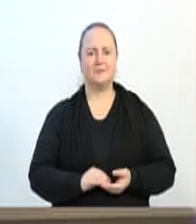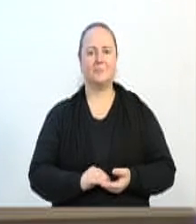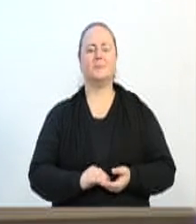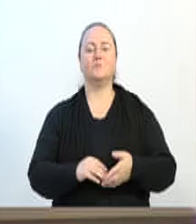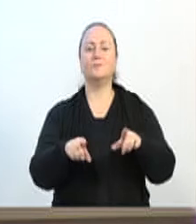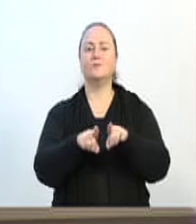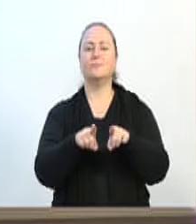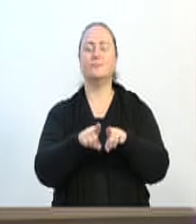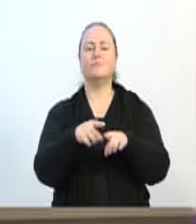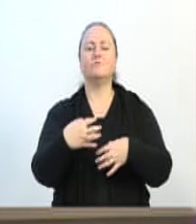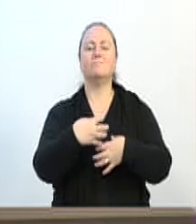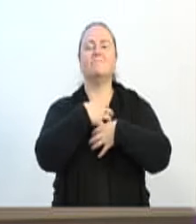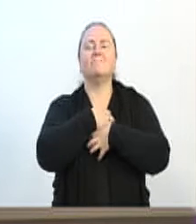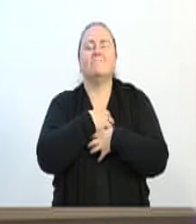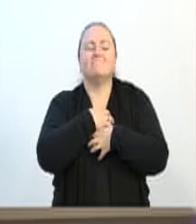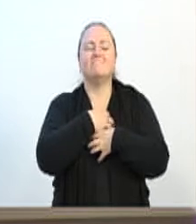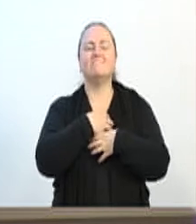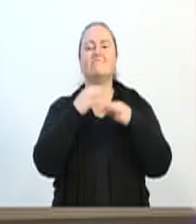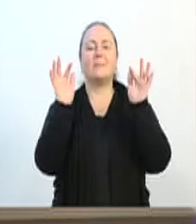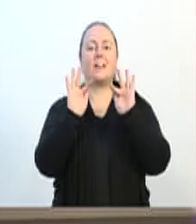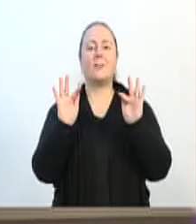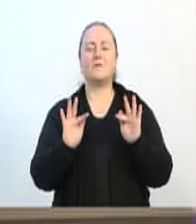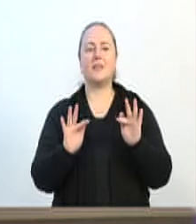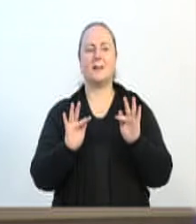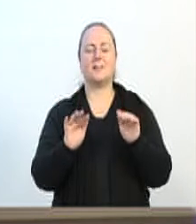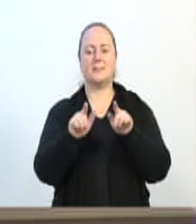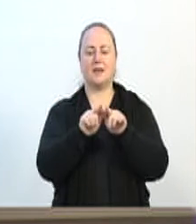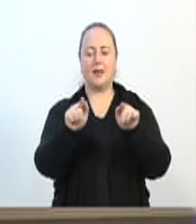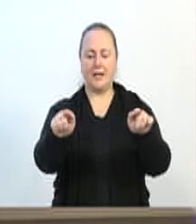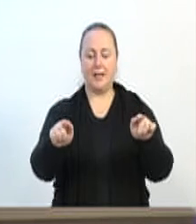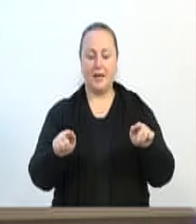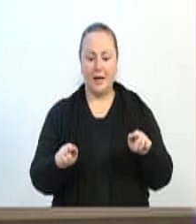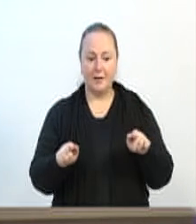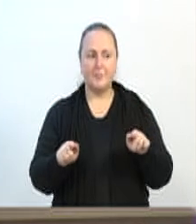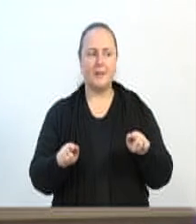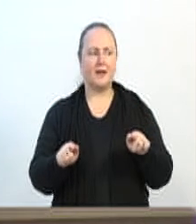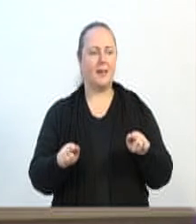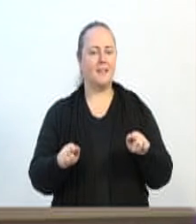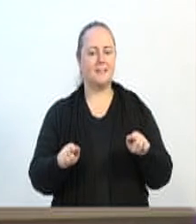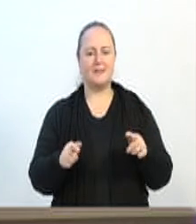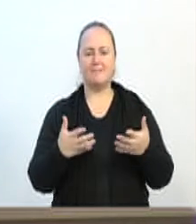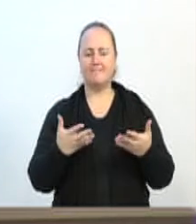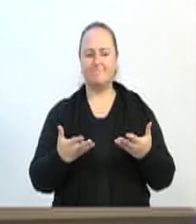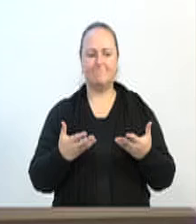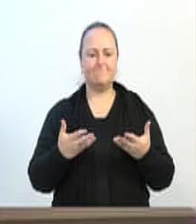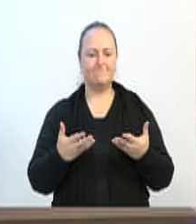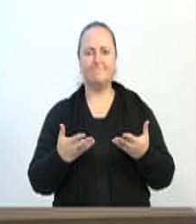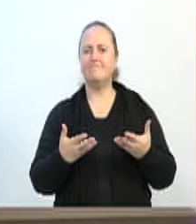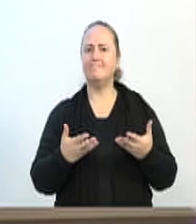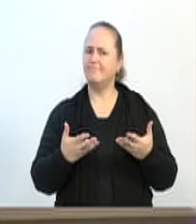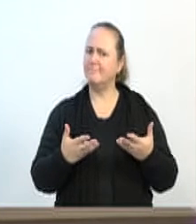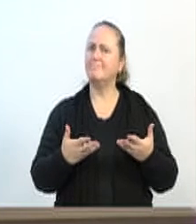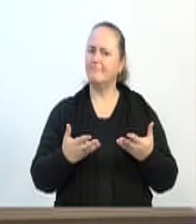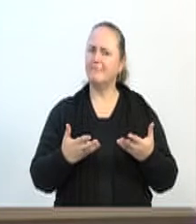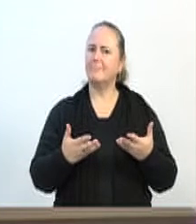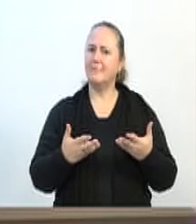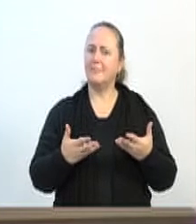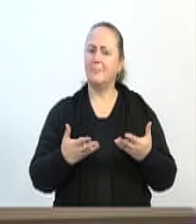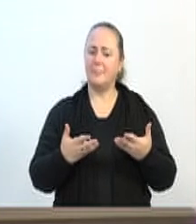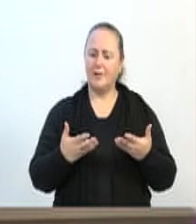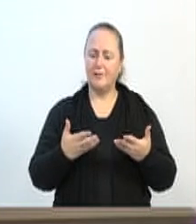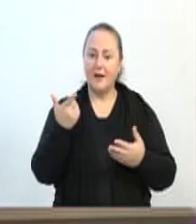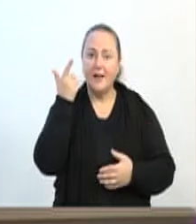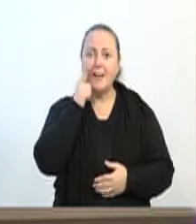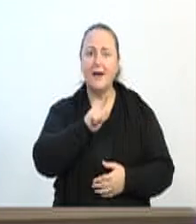muito honrada é, pelo fato, vereador Tuca, de o nosso gabinete ter recebido, ter sido honrado por receber emendas,